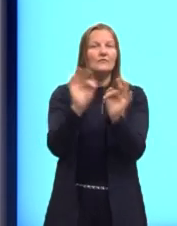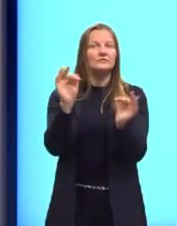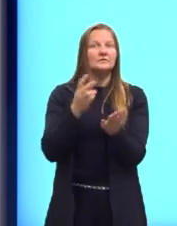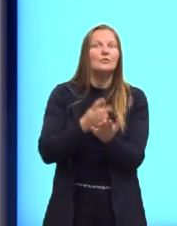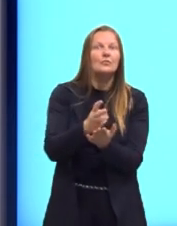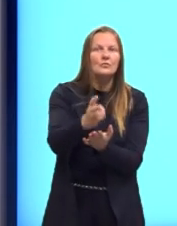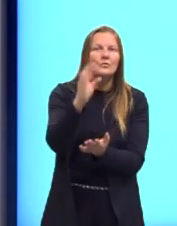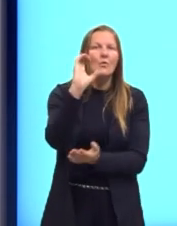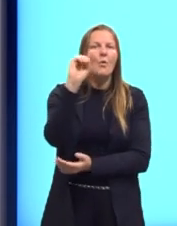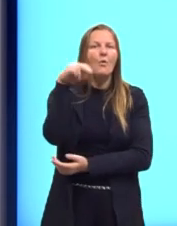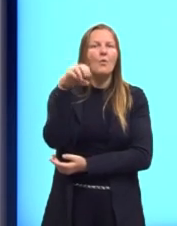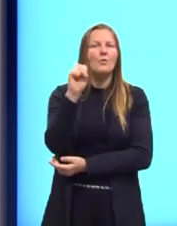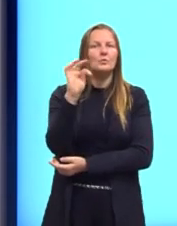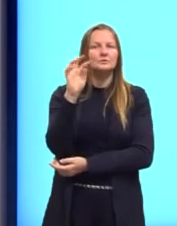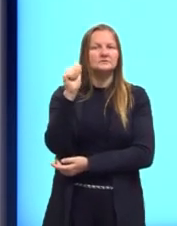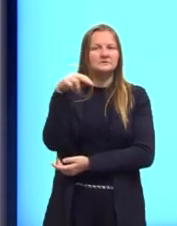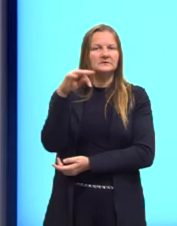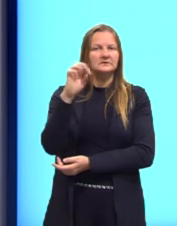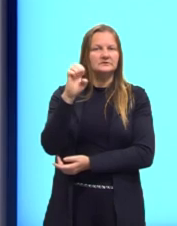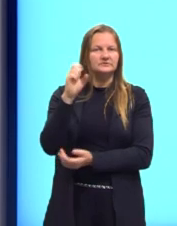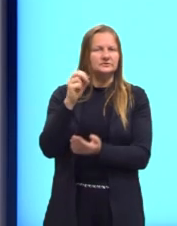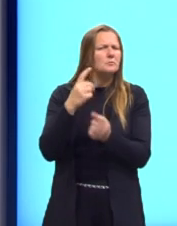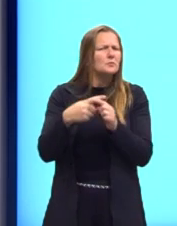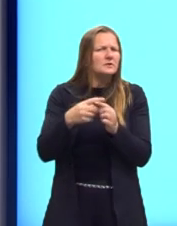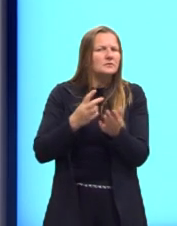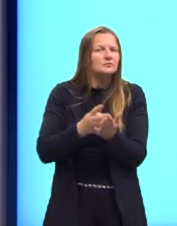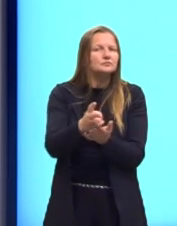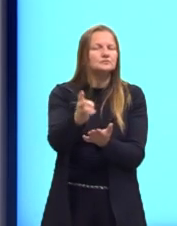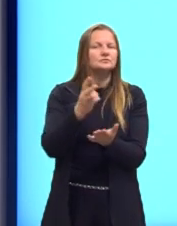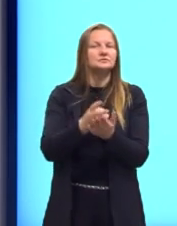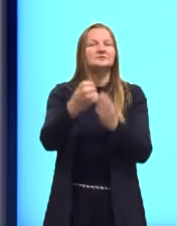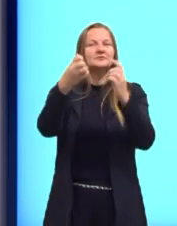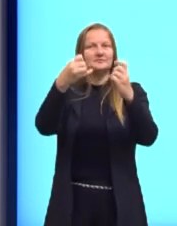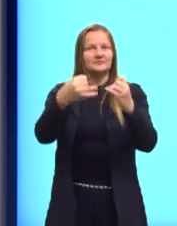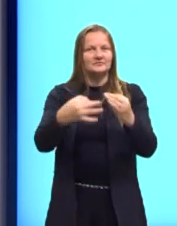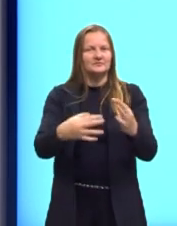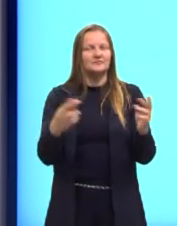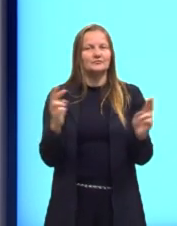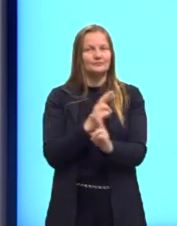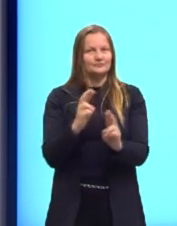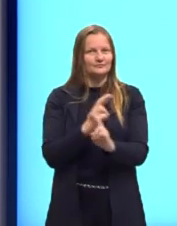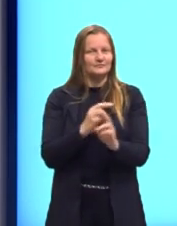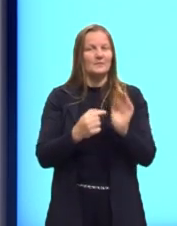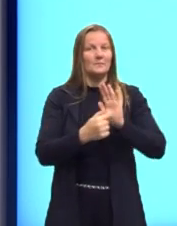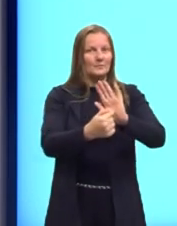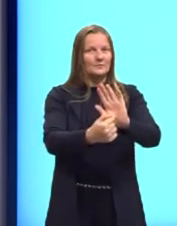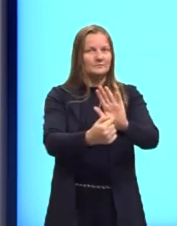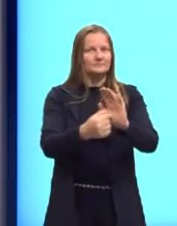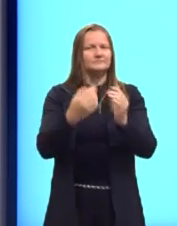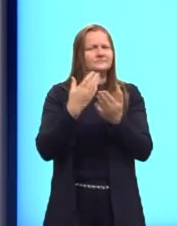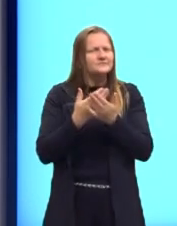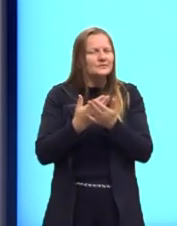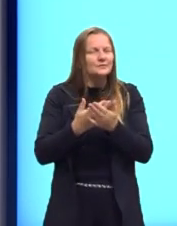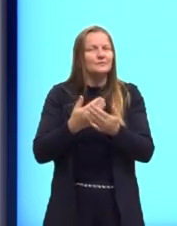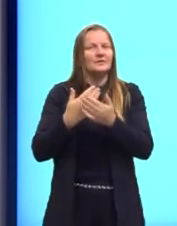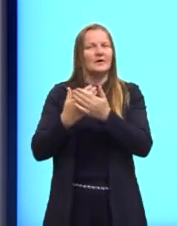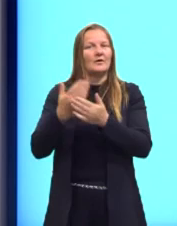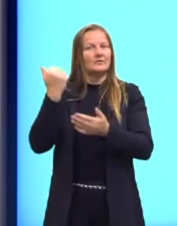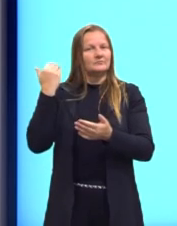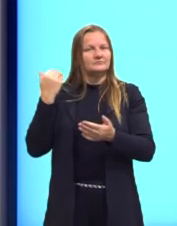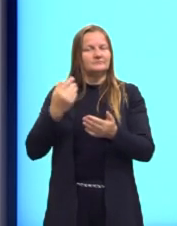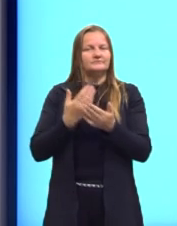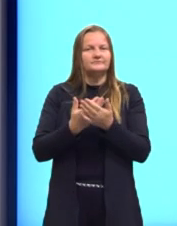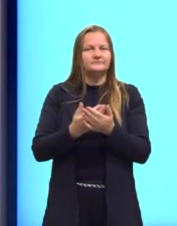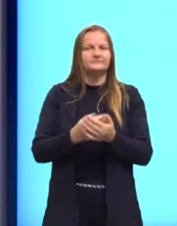classificada como constante. Mas a gente pode até trazer uma relação com esses estudos que a gente está fazendo da